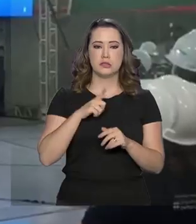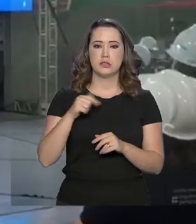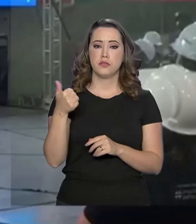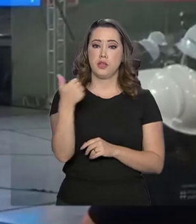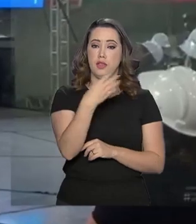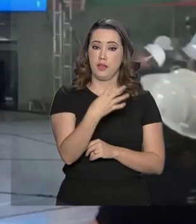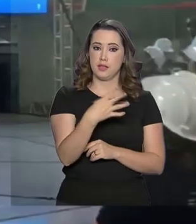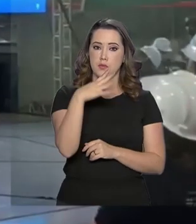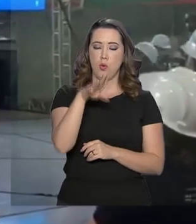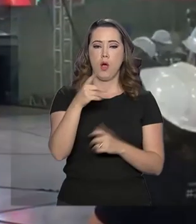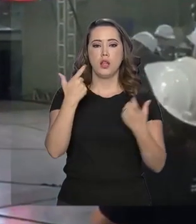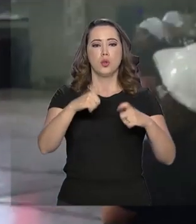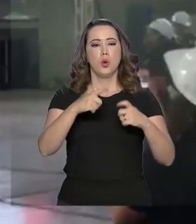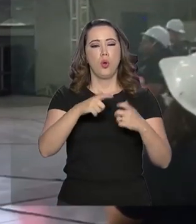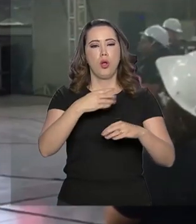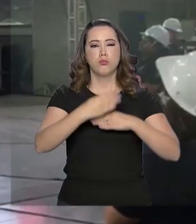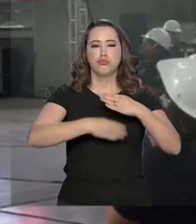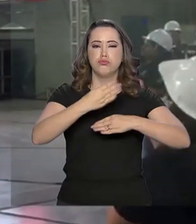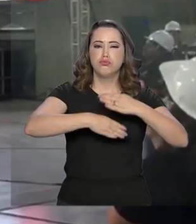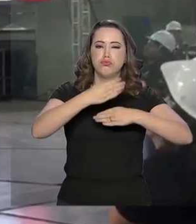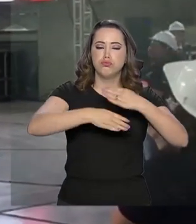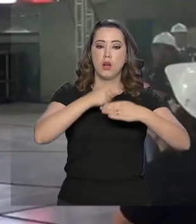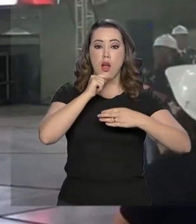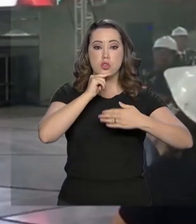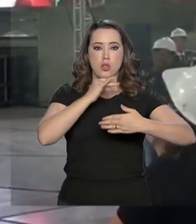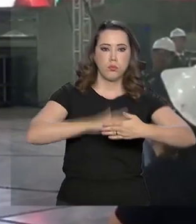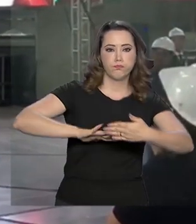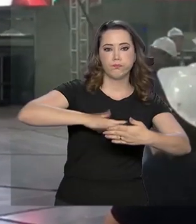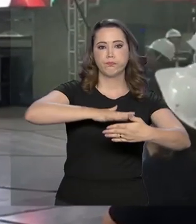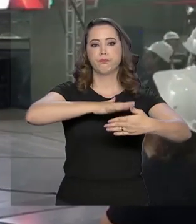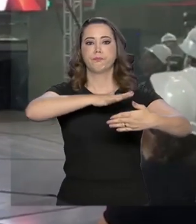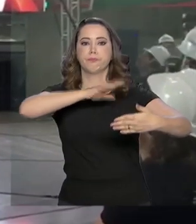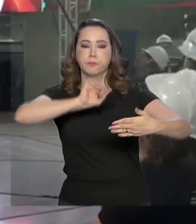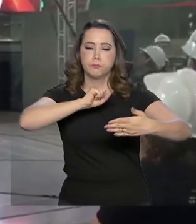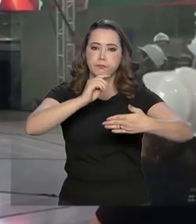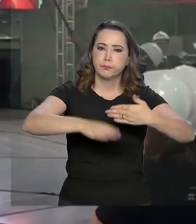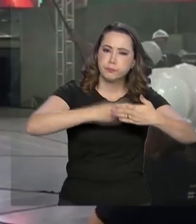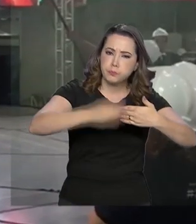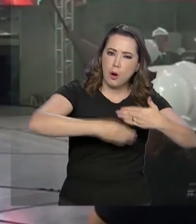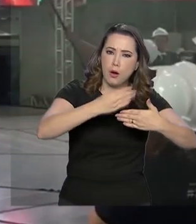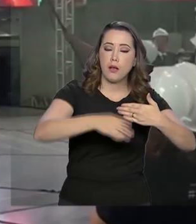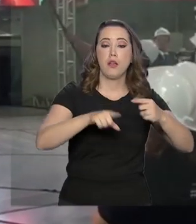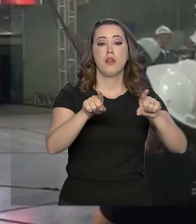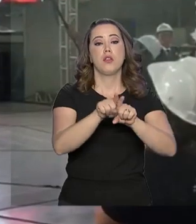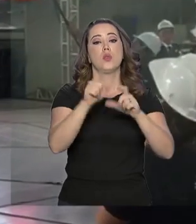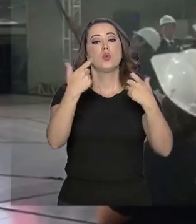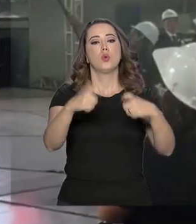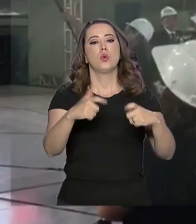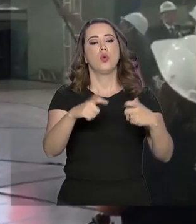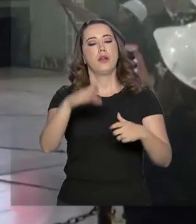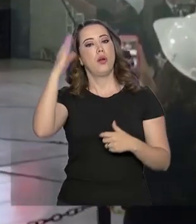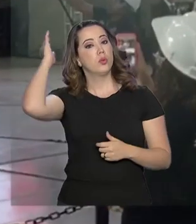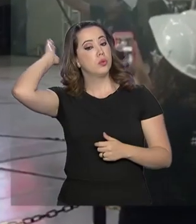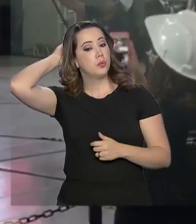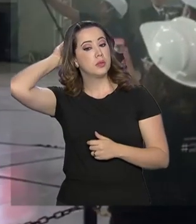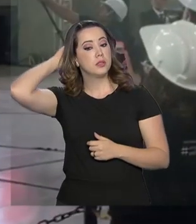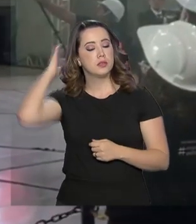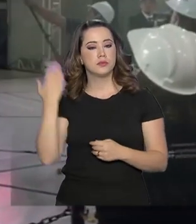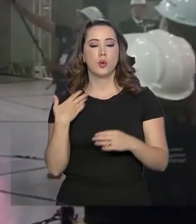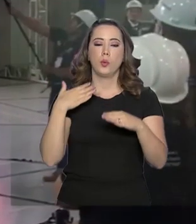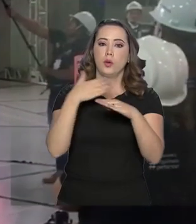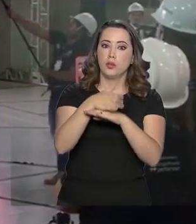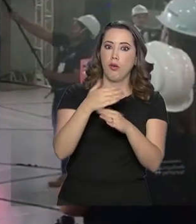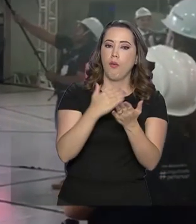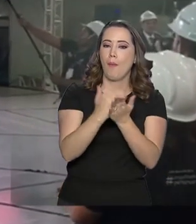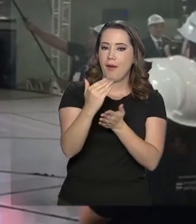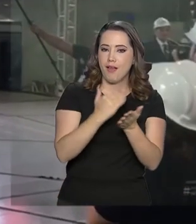14ª unidade geradora da usina hidrelétrica de Belo Monte, em Vitória do Xingu, no estado do Pará. Com a entrada